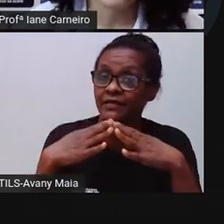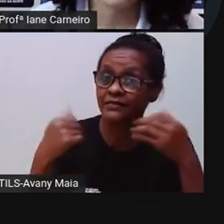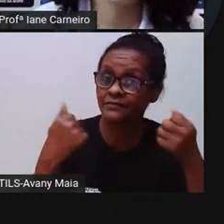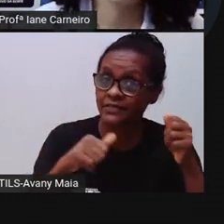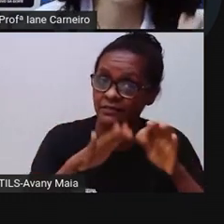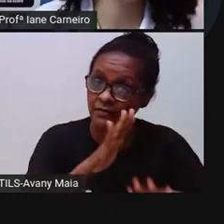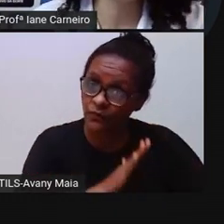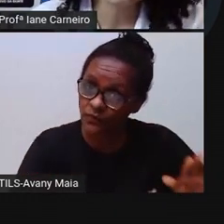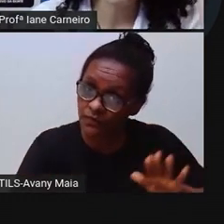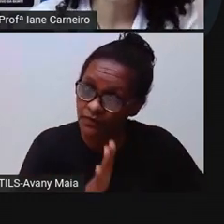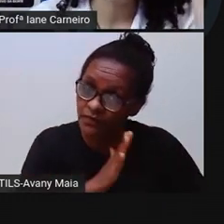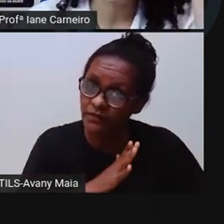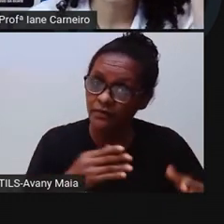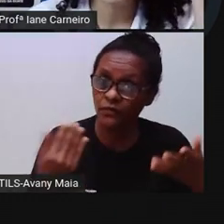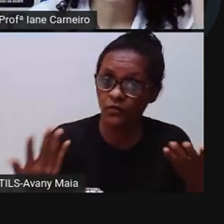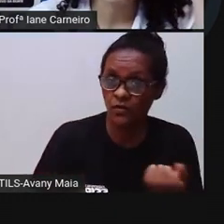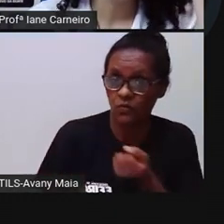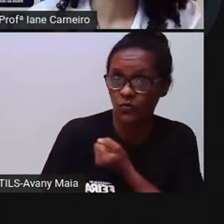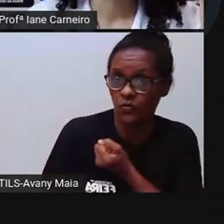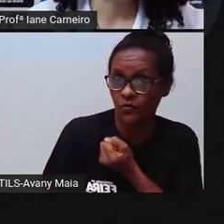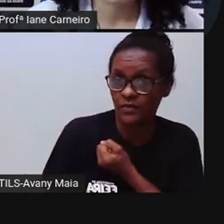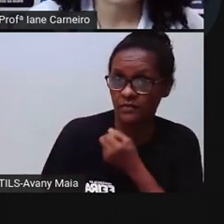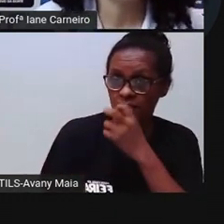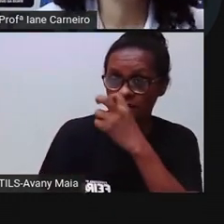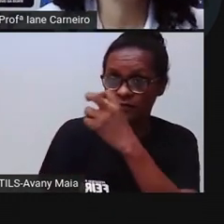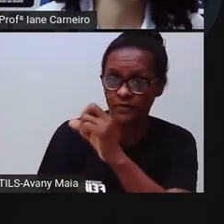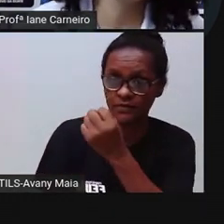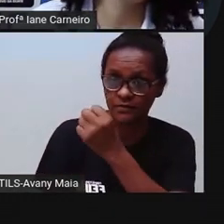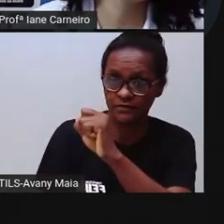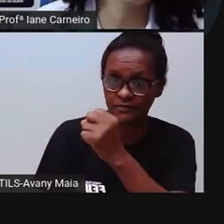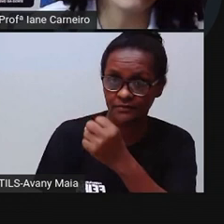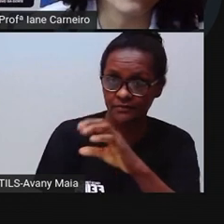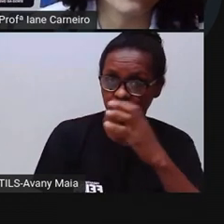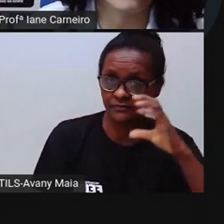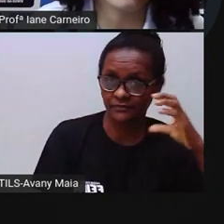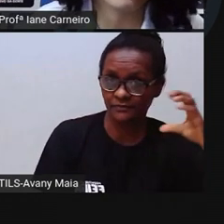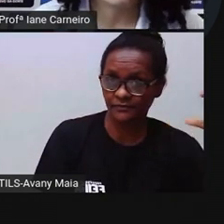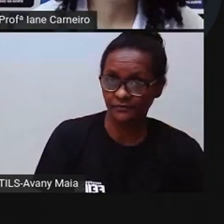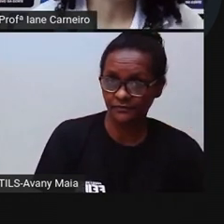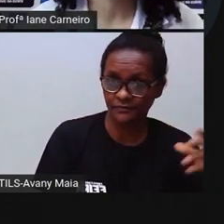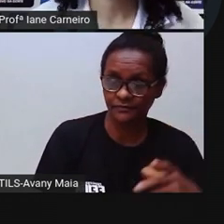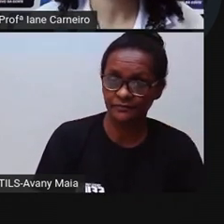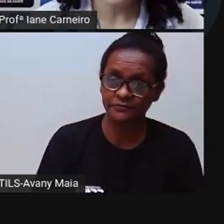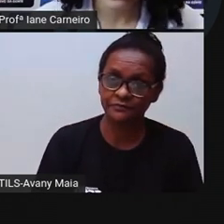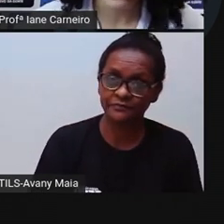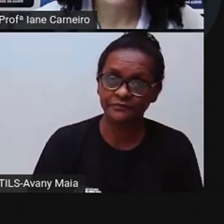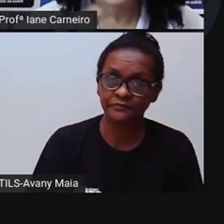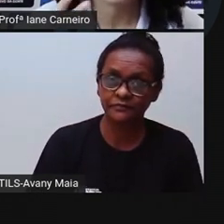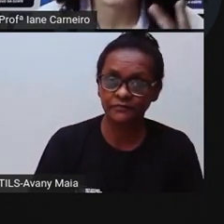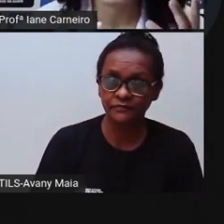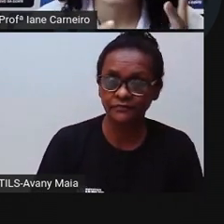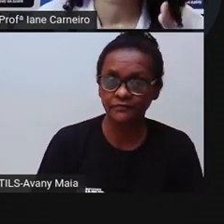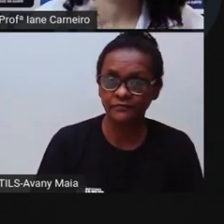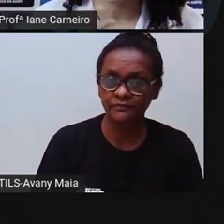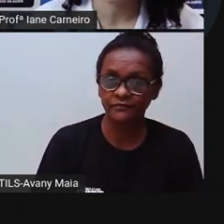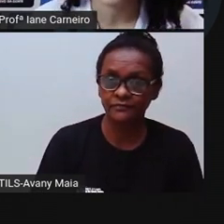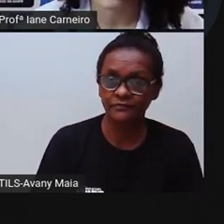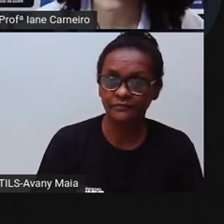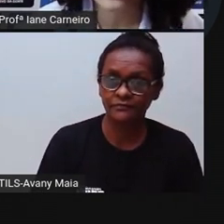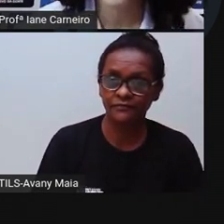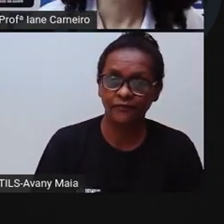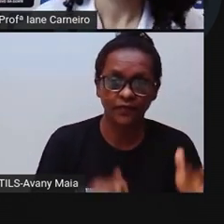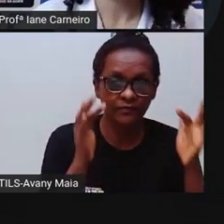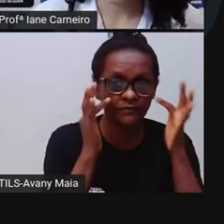É a nossa aula de número 58 da área de ciências humanas, combinado? Então eu quero que vocês fiquem bem